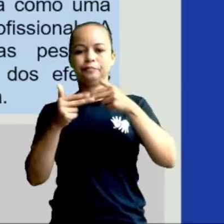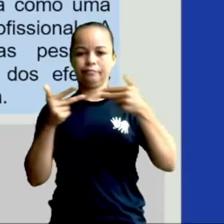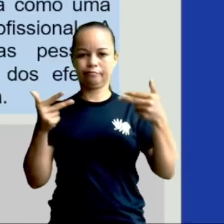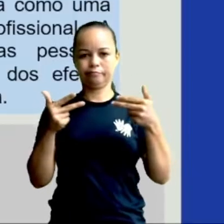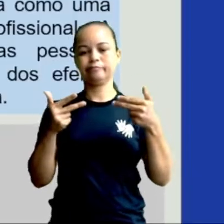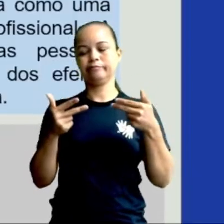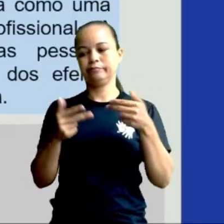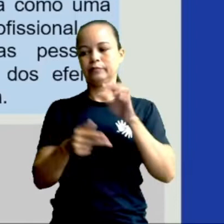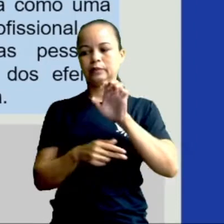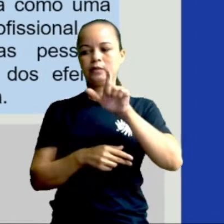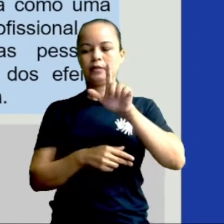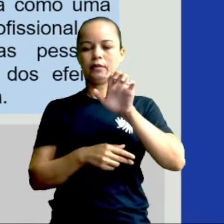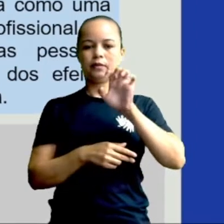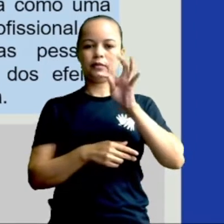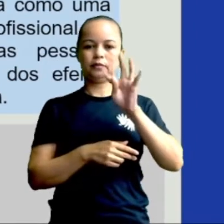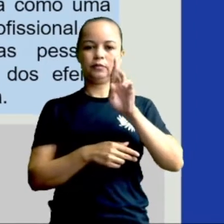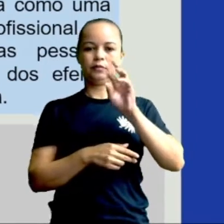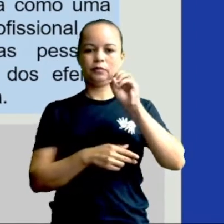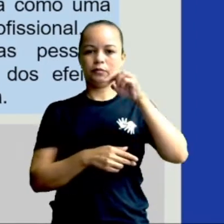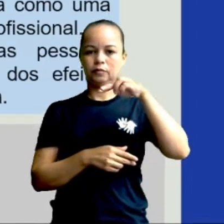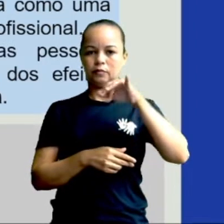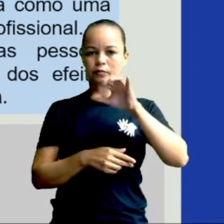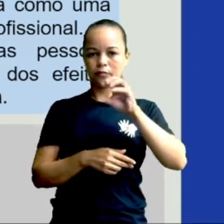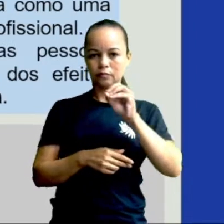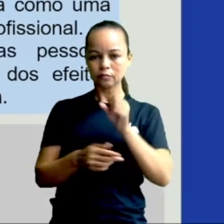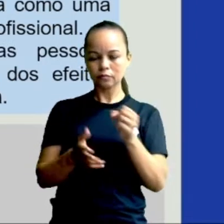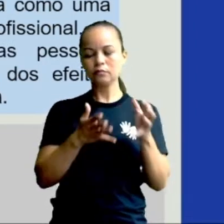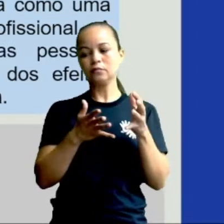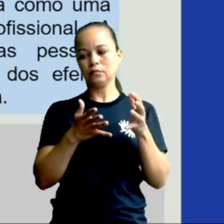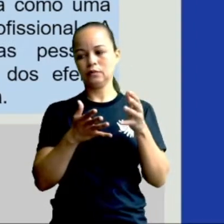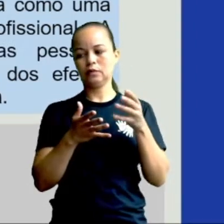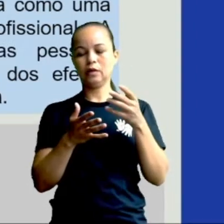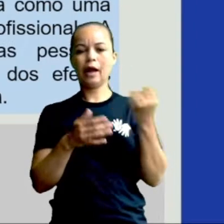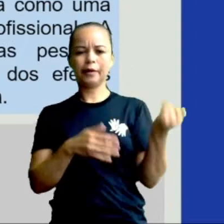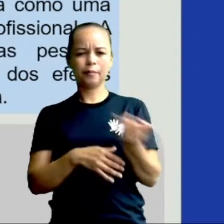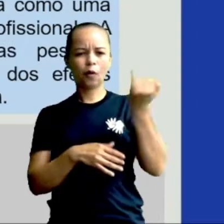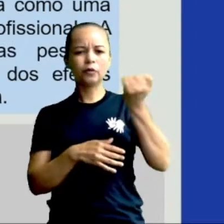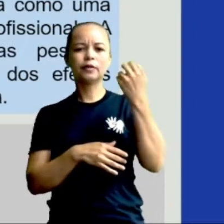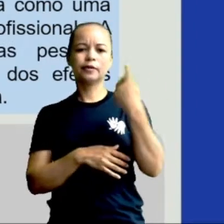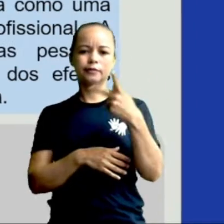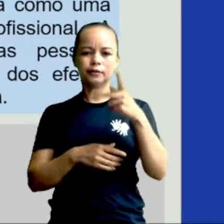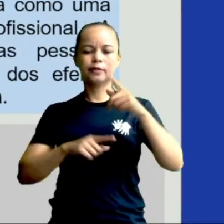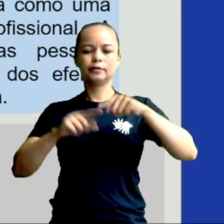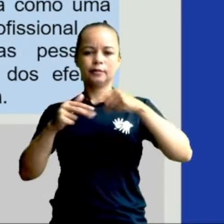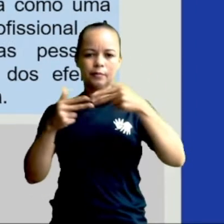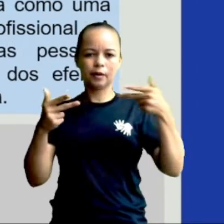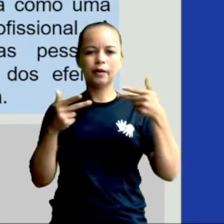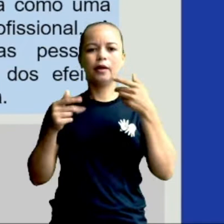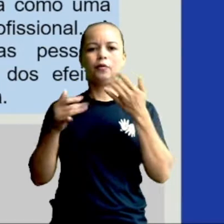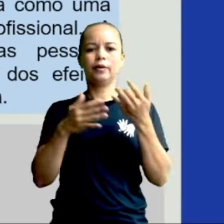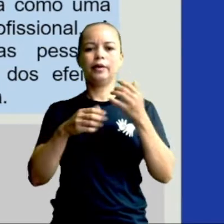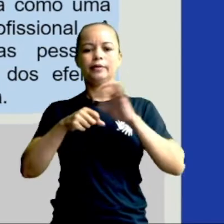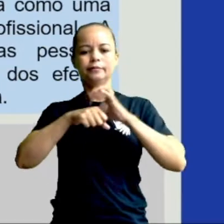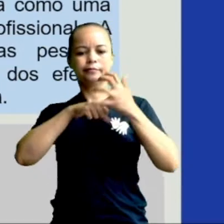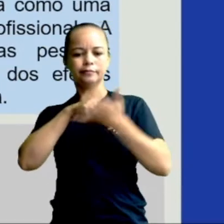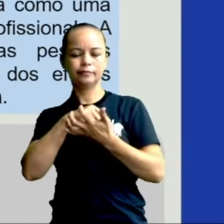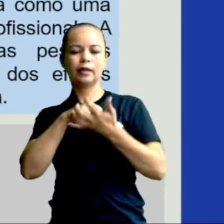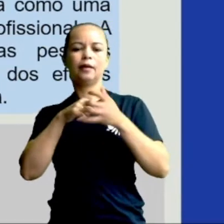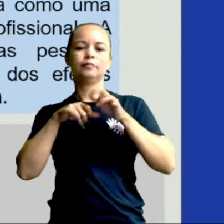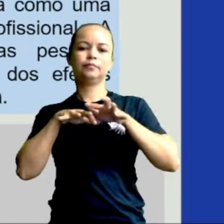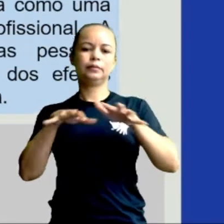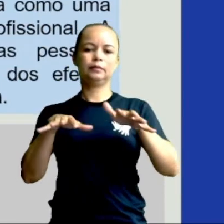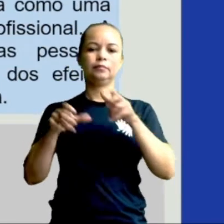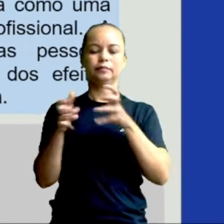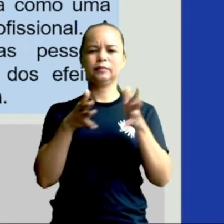a importância dos aparelhos eletrônicos em tempos de pandemia. Já parou para pensar no privilégio que é ter